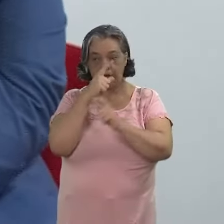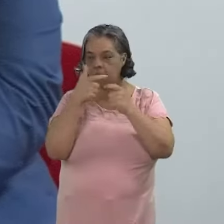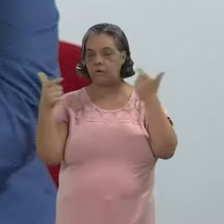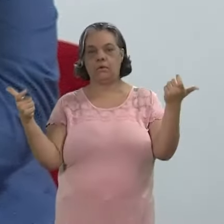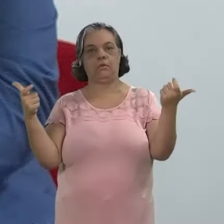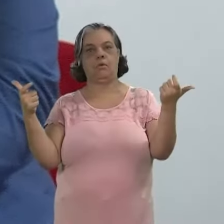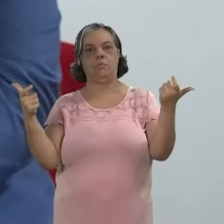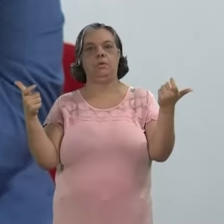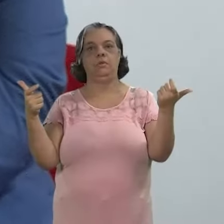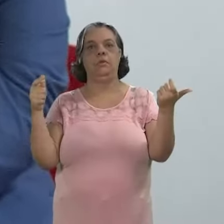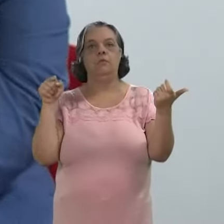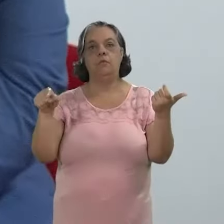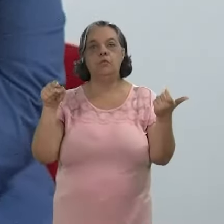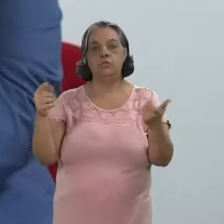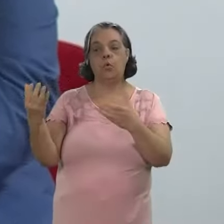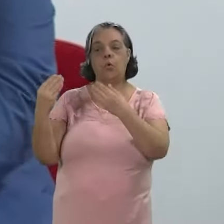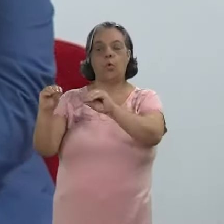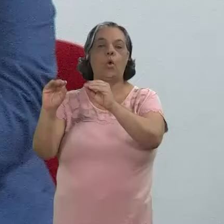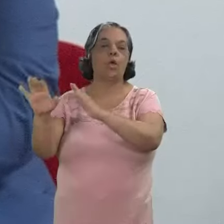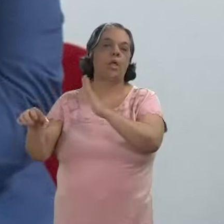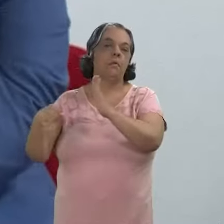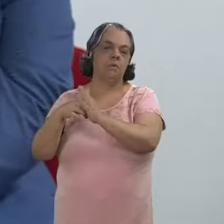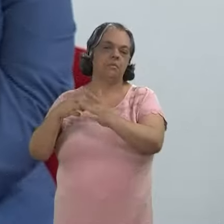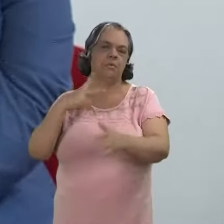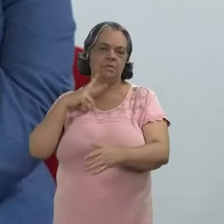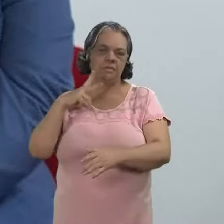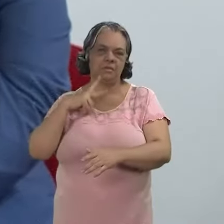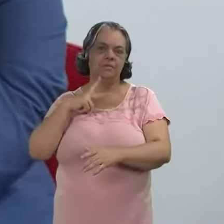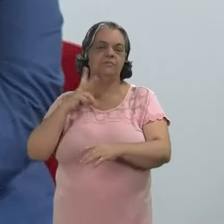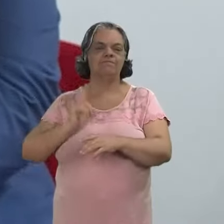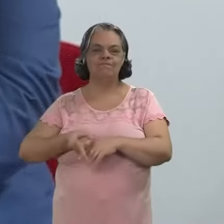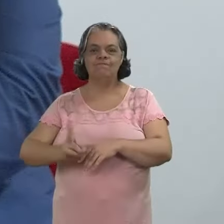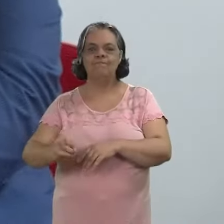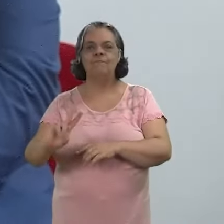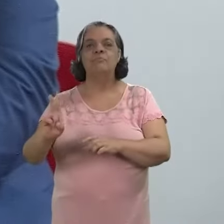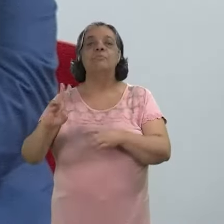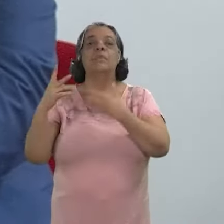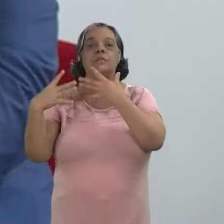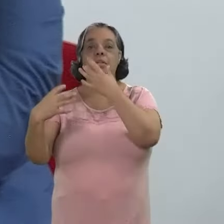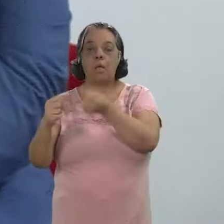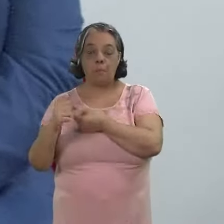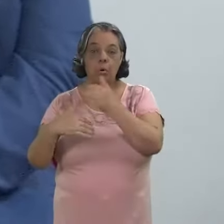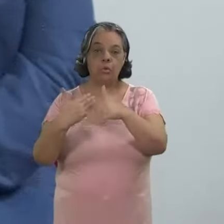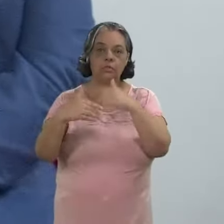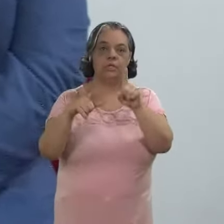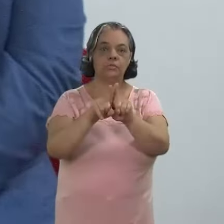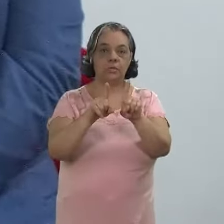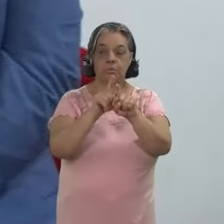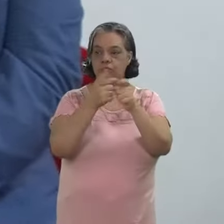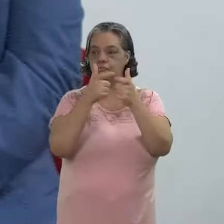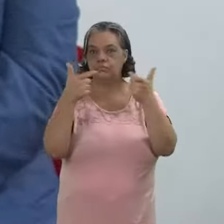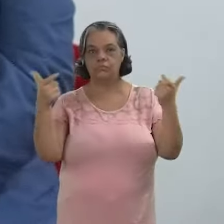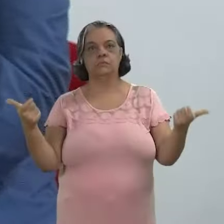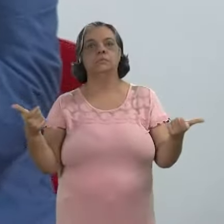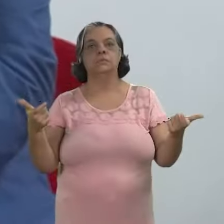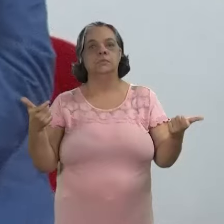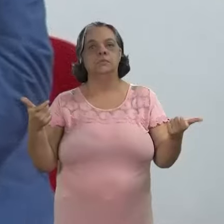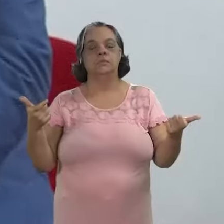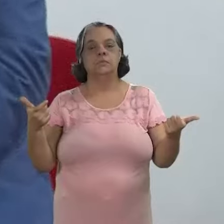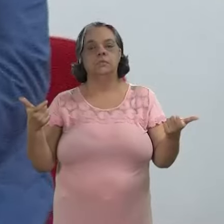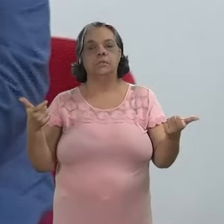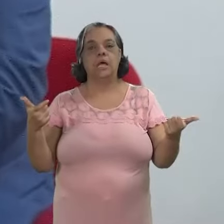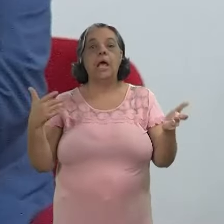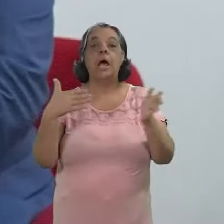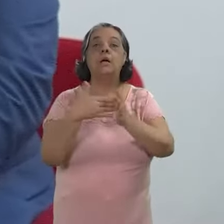perigo enorme porque você coloca em empresas privadas em grande parte acervos processuais que são gigantescos